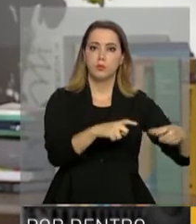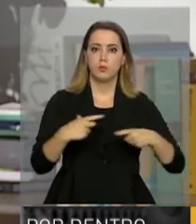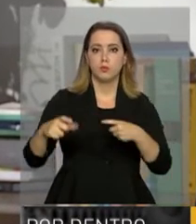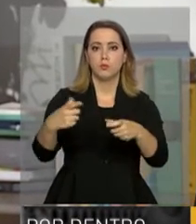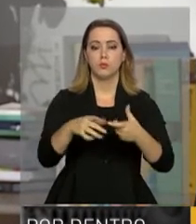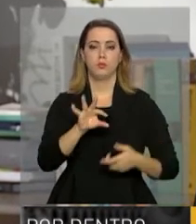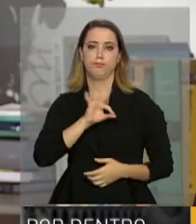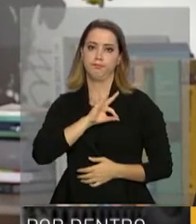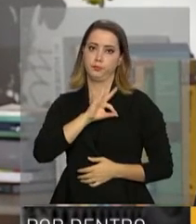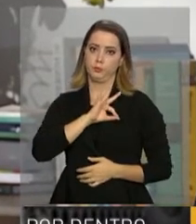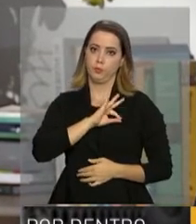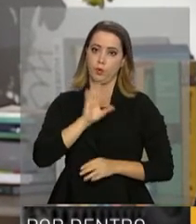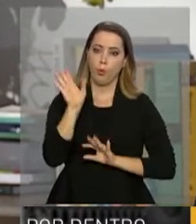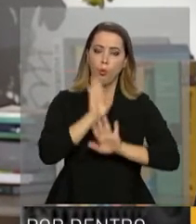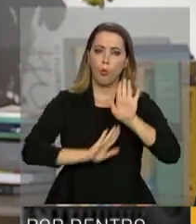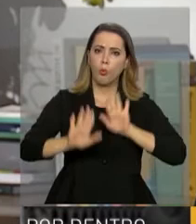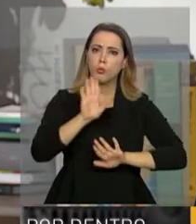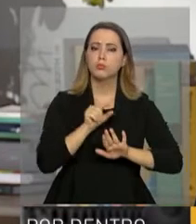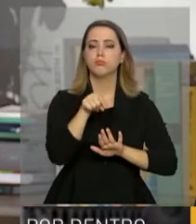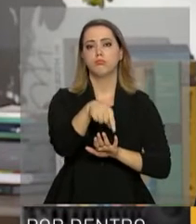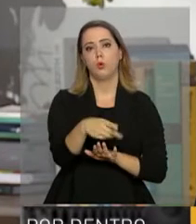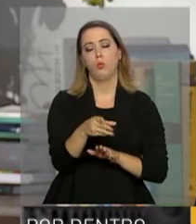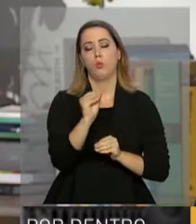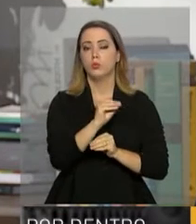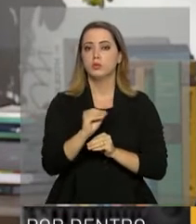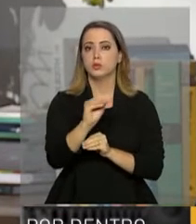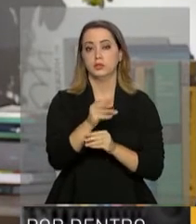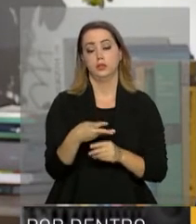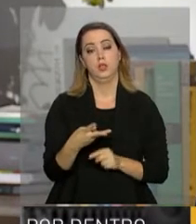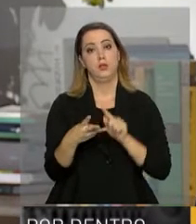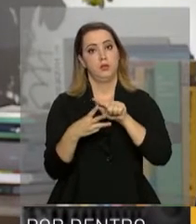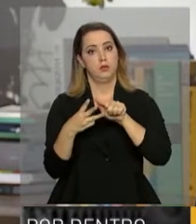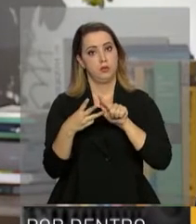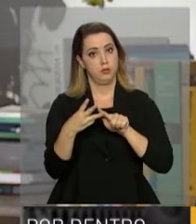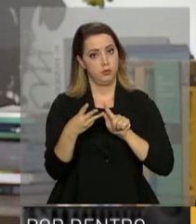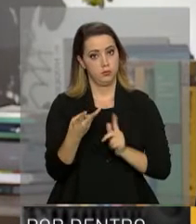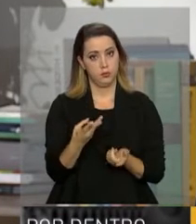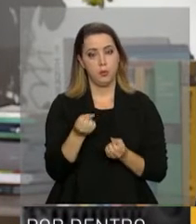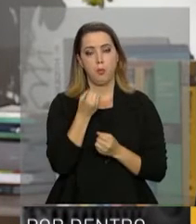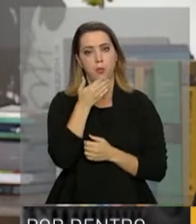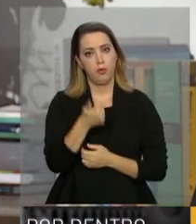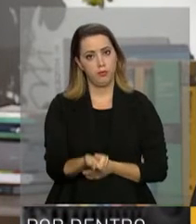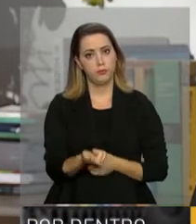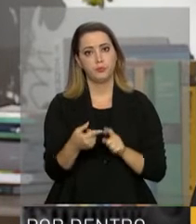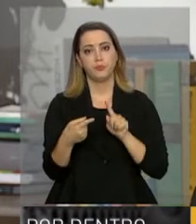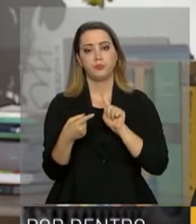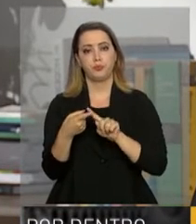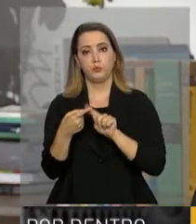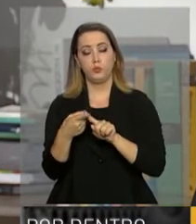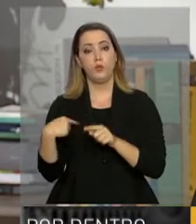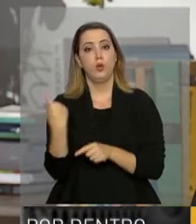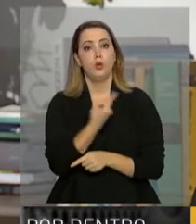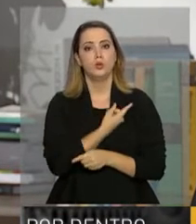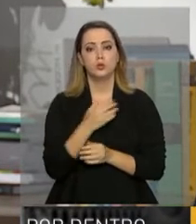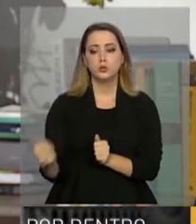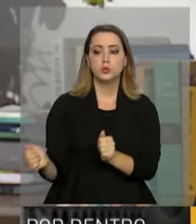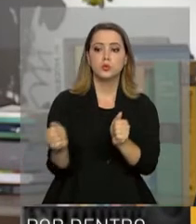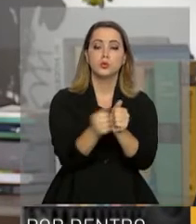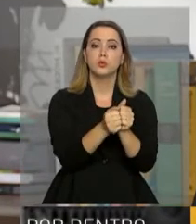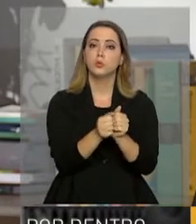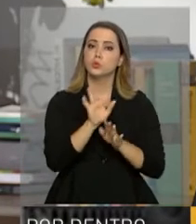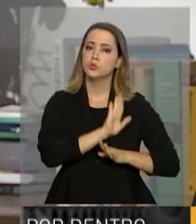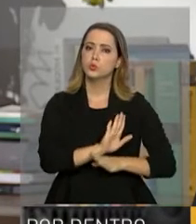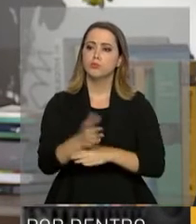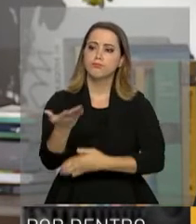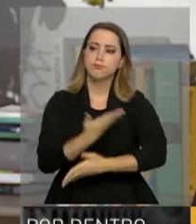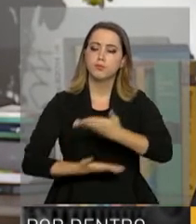fronteiras. Mas nós temos três boas notícias a dar. Em primeiro lugar é que nós estamos fazendo cooperação com os países vizinhos.